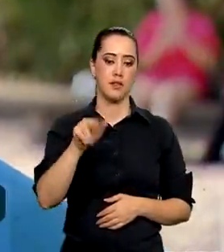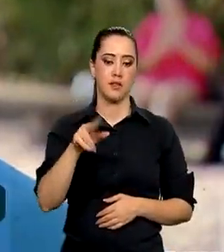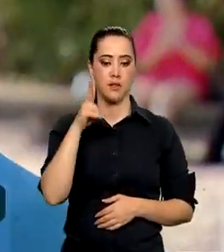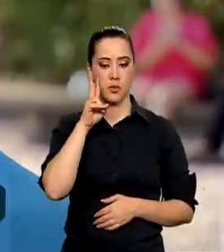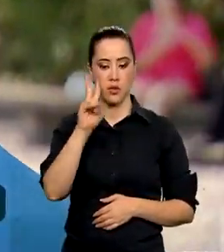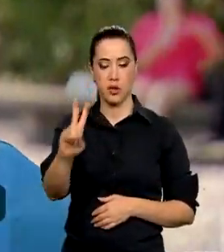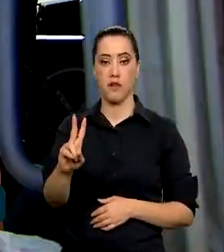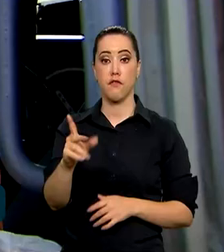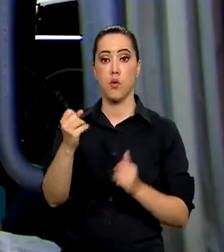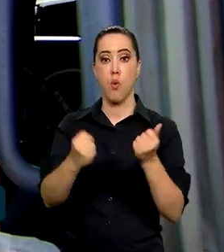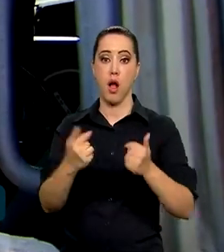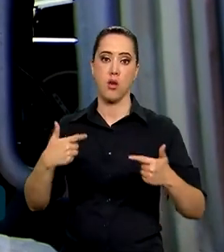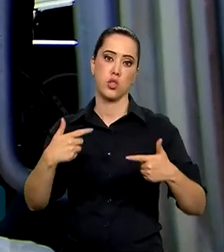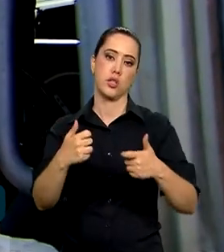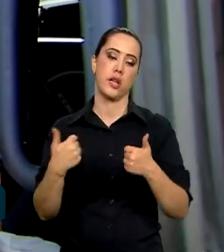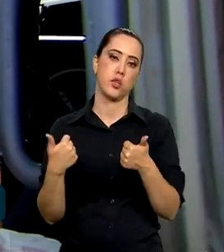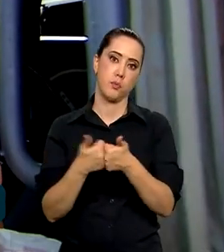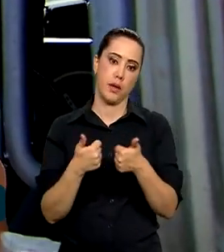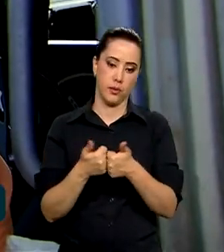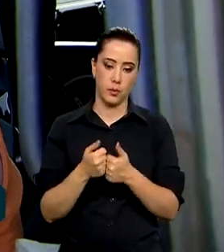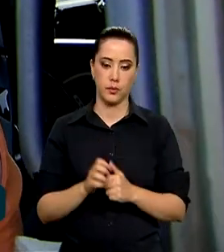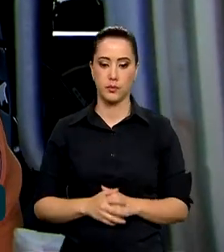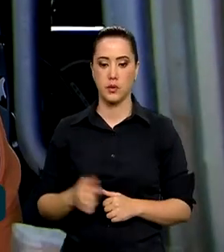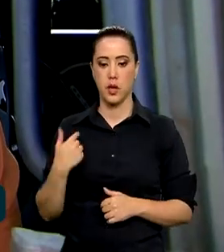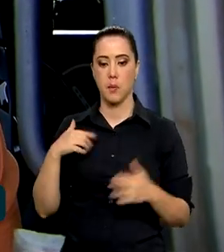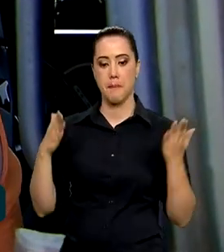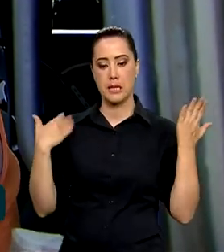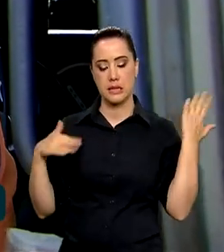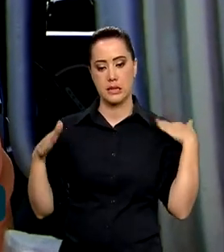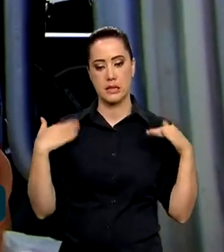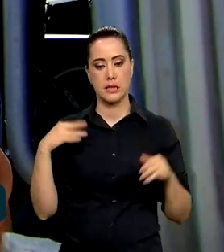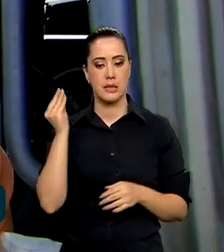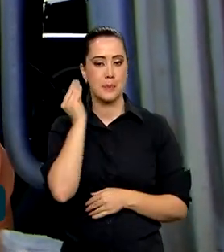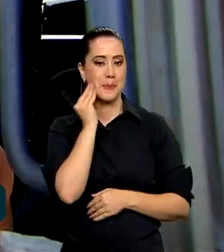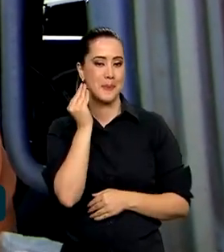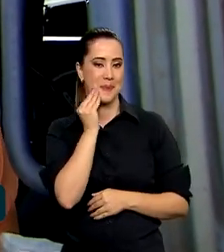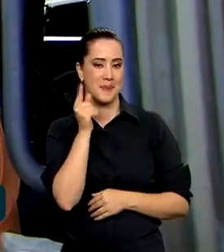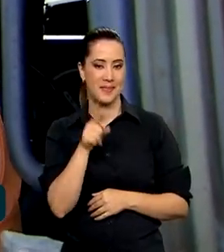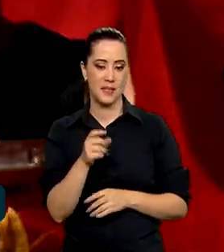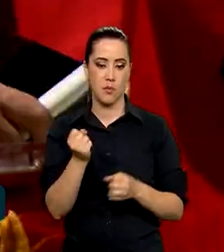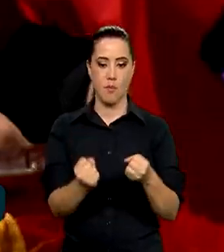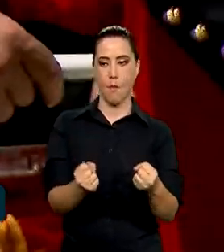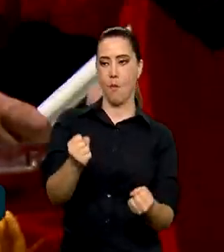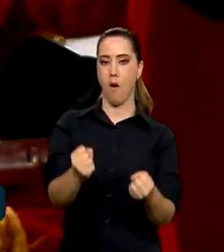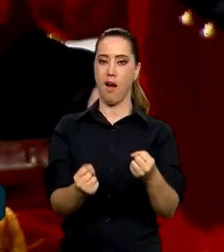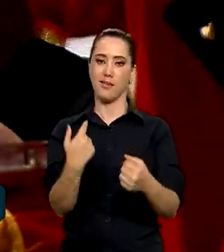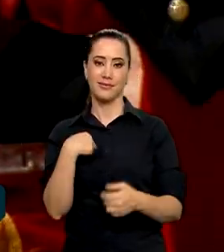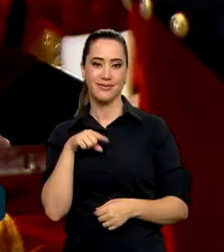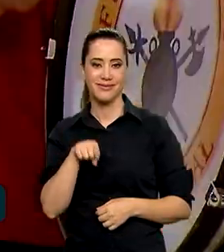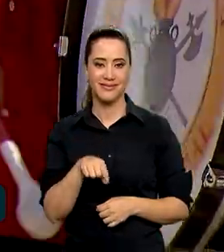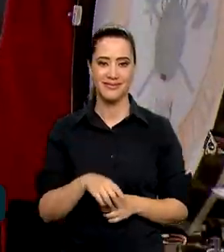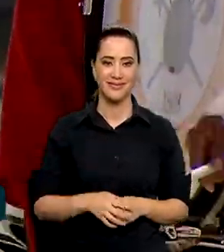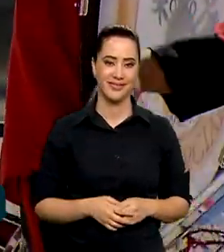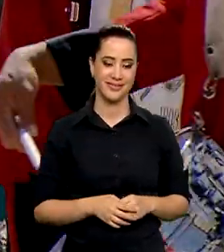vi um tanque de perto. Tô vindo aqui a passeio, né, e fazendo a experiência de dirigir aqui. aqui. Tô